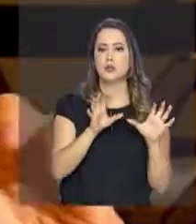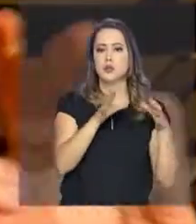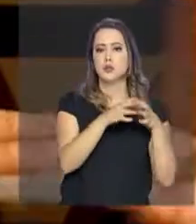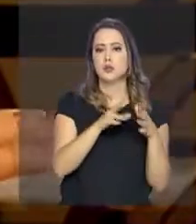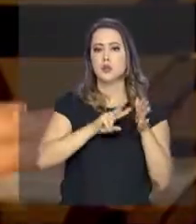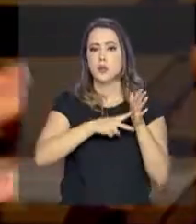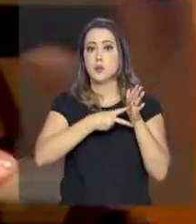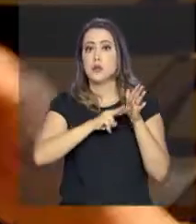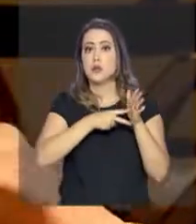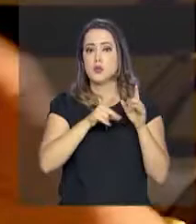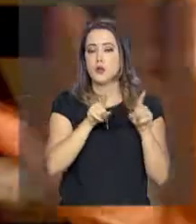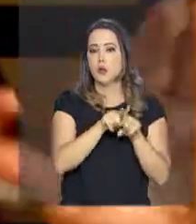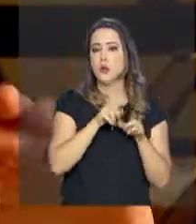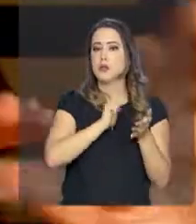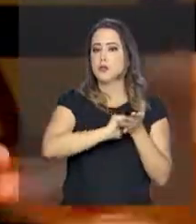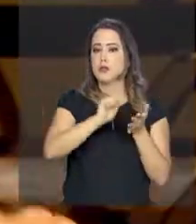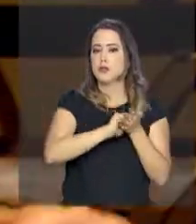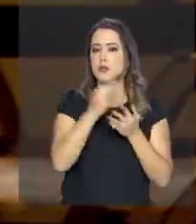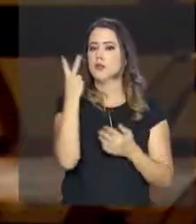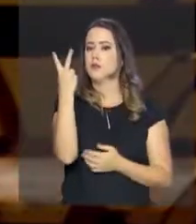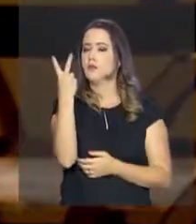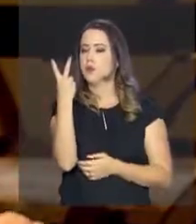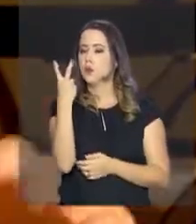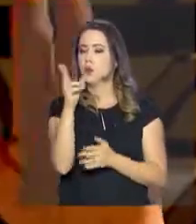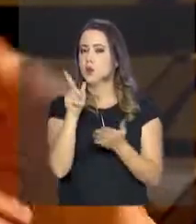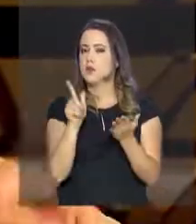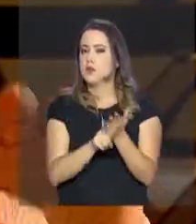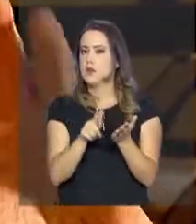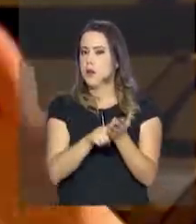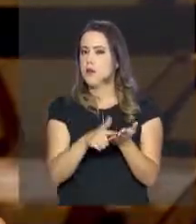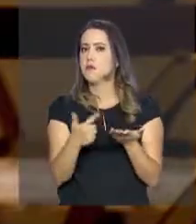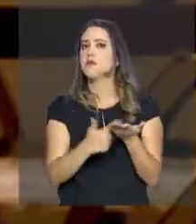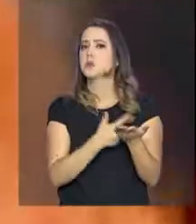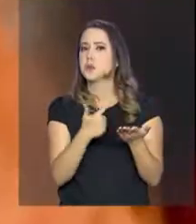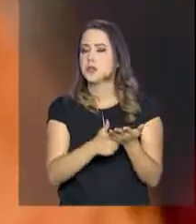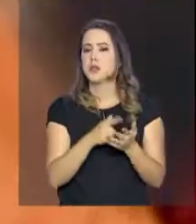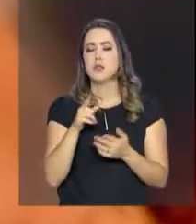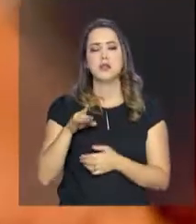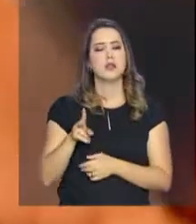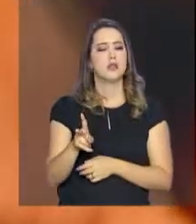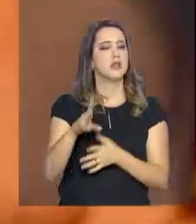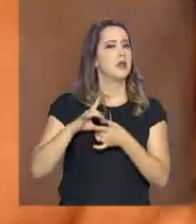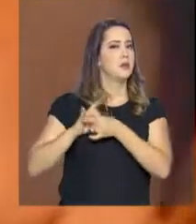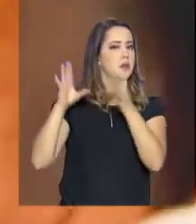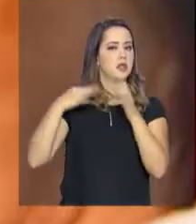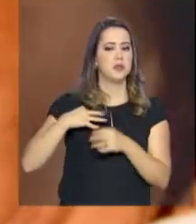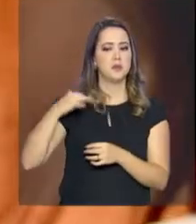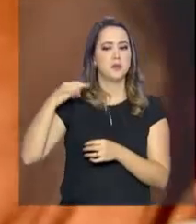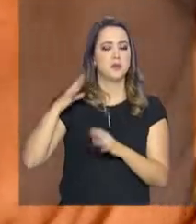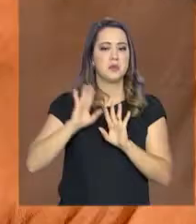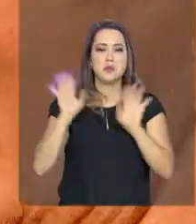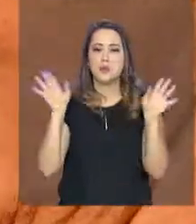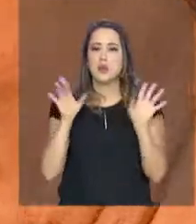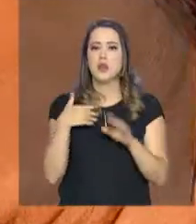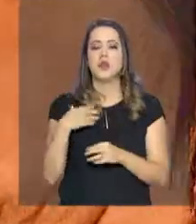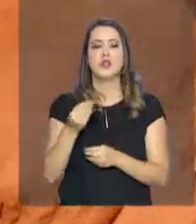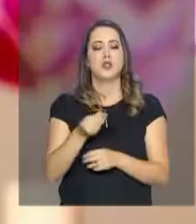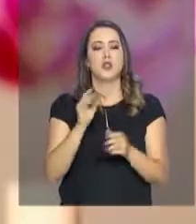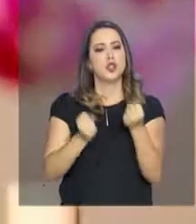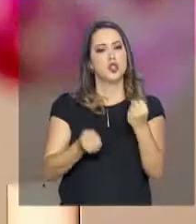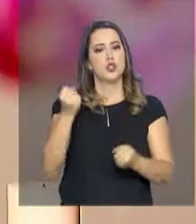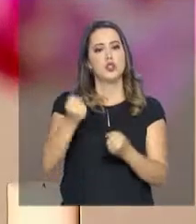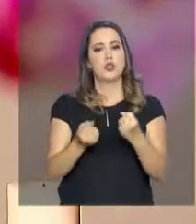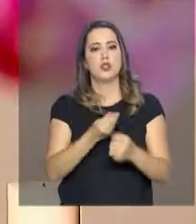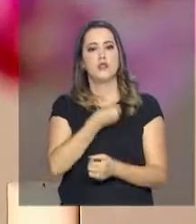sindicalista e chegou a escrever dois livros. Sempre foi independente, dirigia, morava sozinha e cuidava das contas.